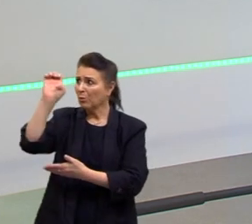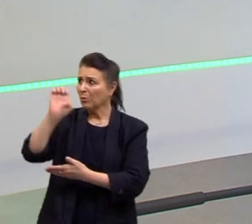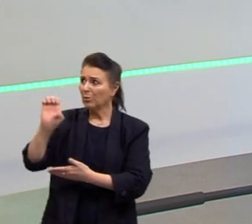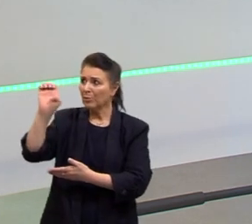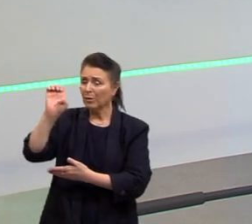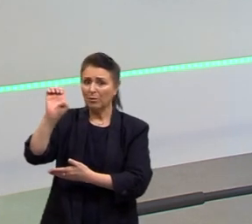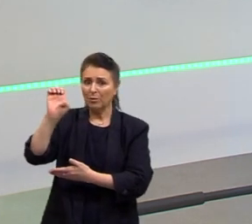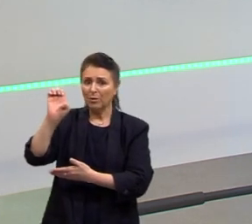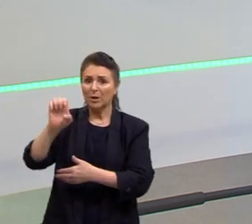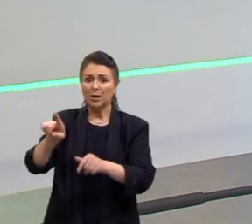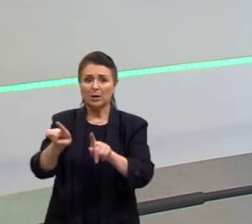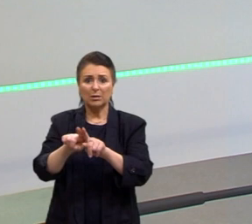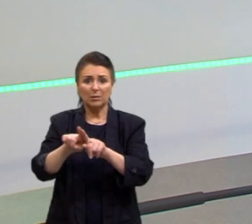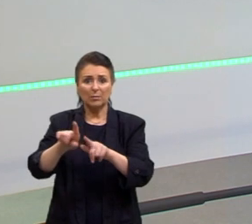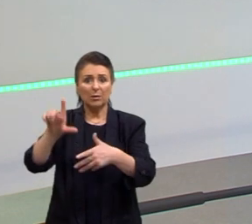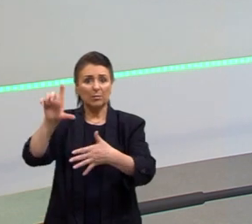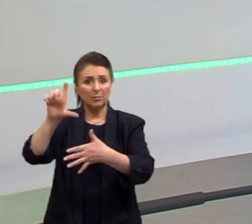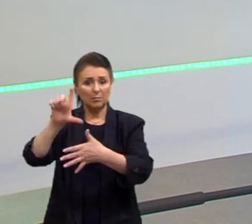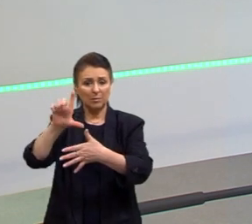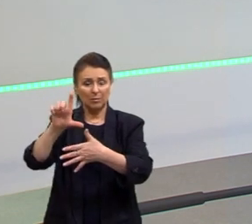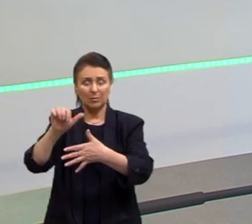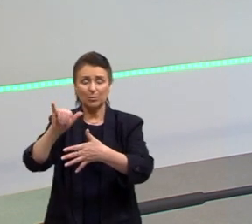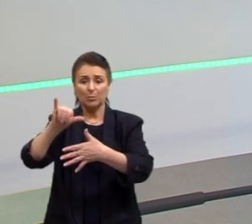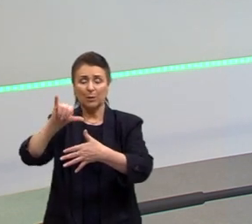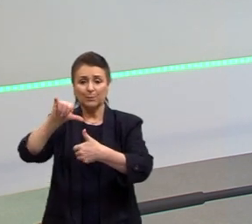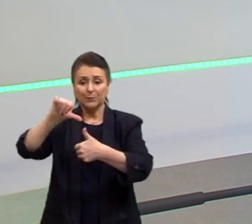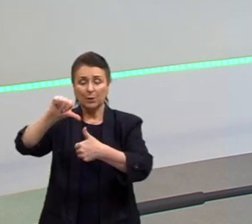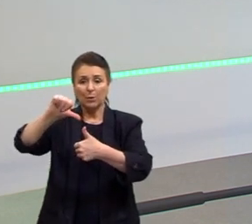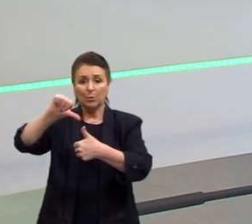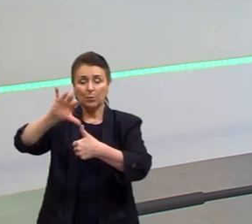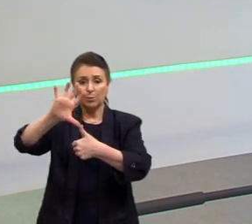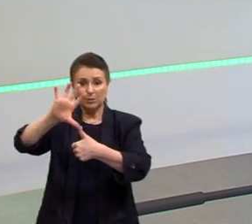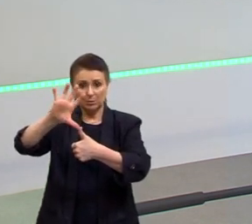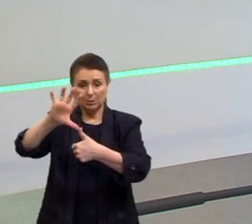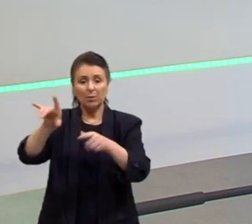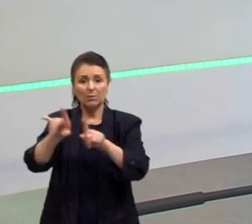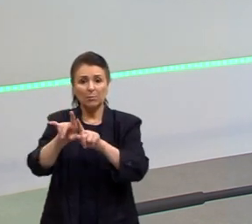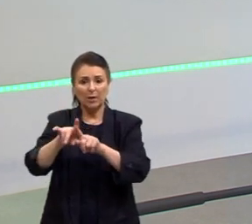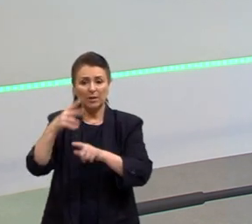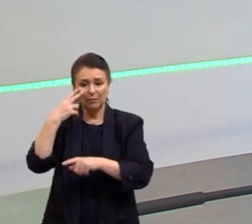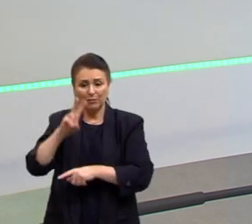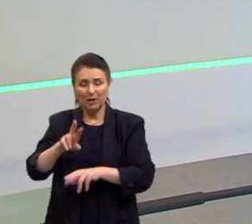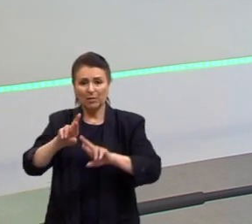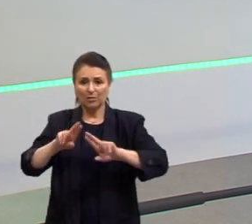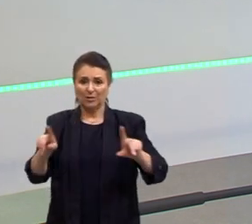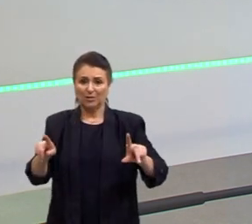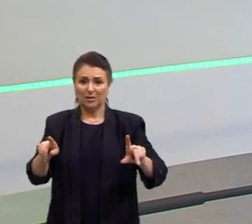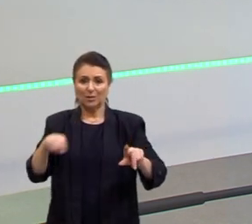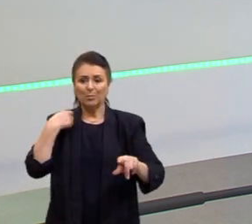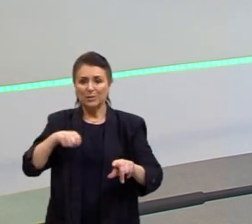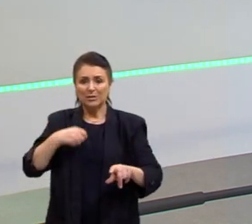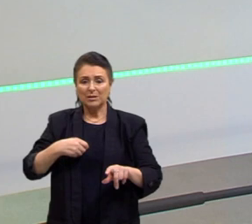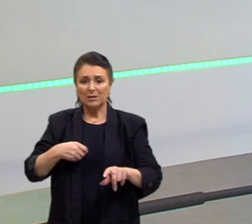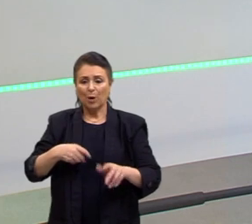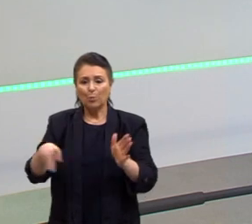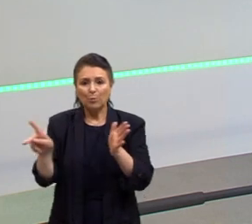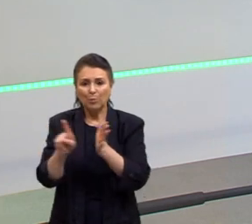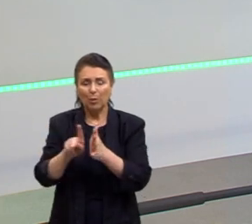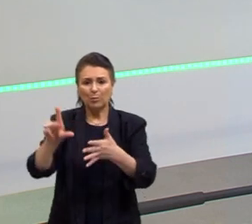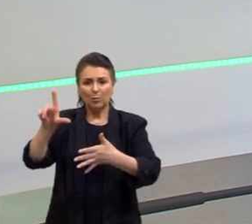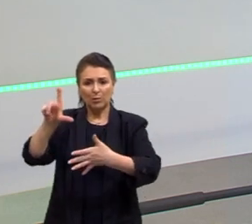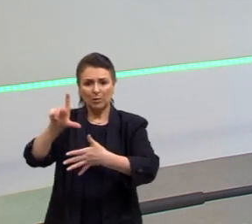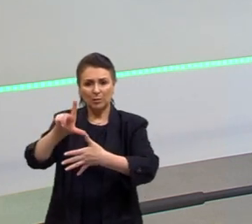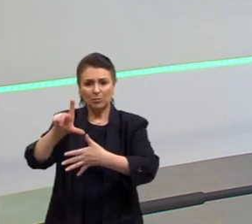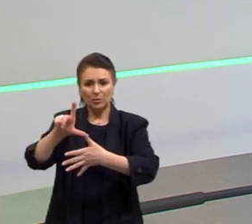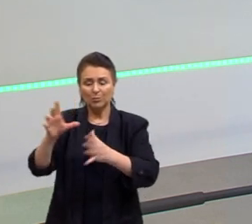olhos do norte-americano, há uma necessidade de que o próprio latino-americano então